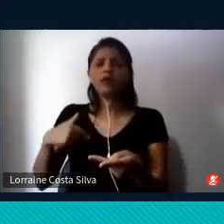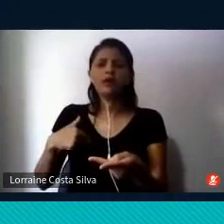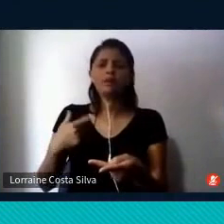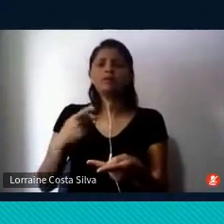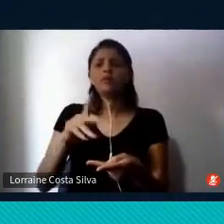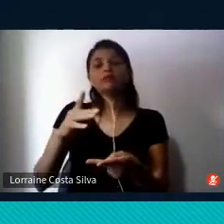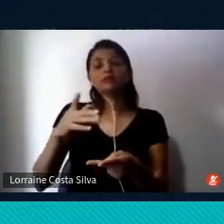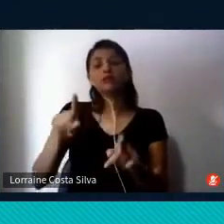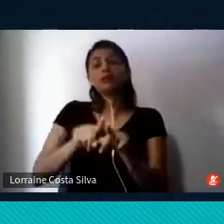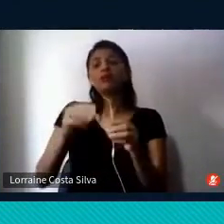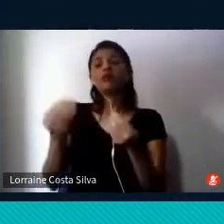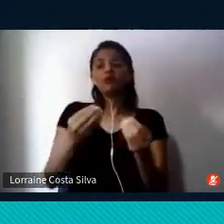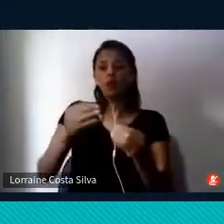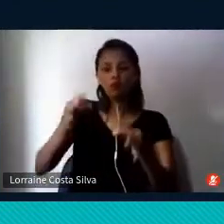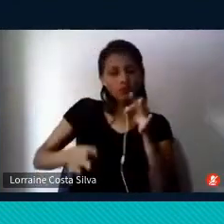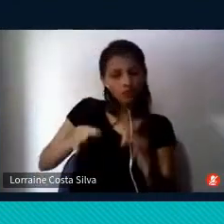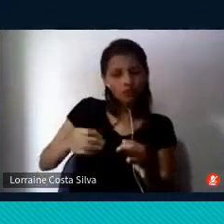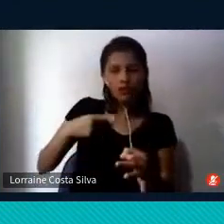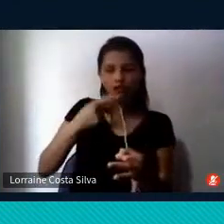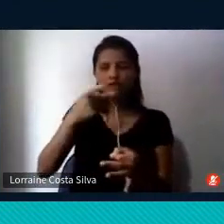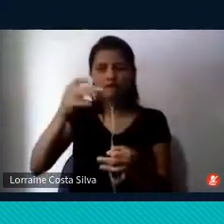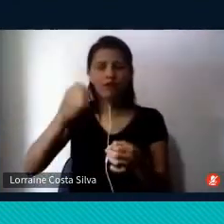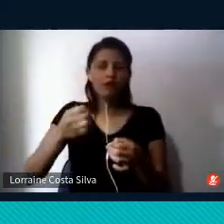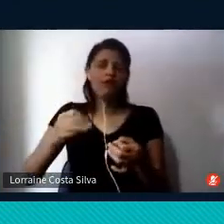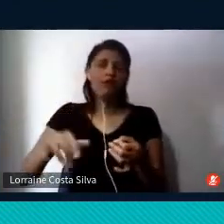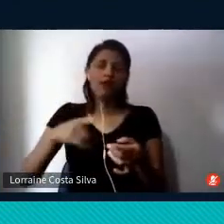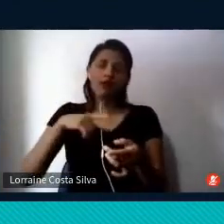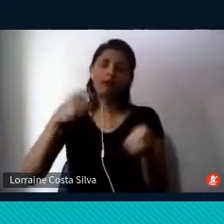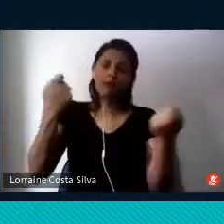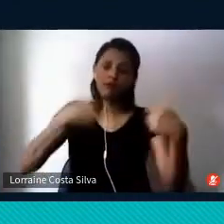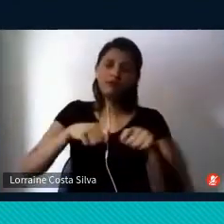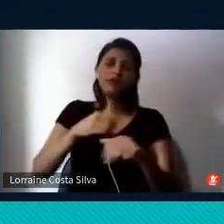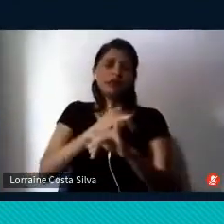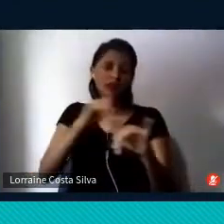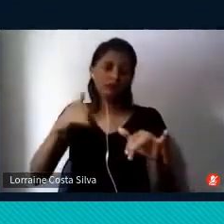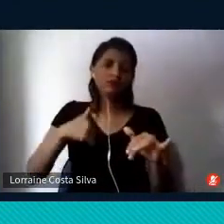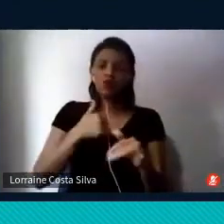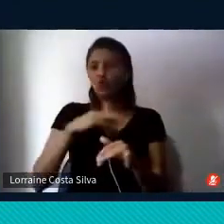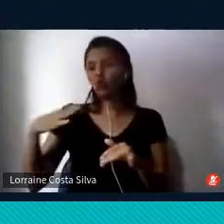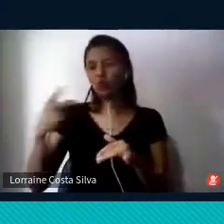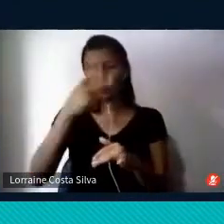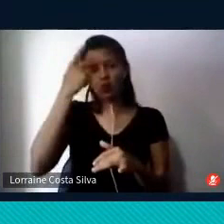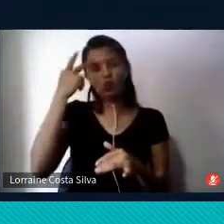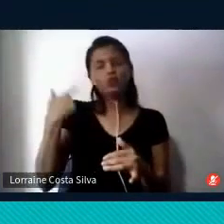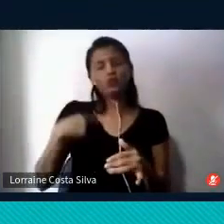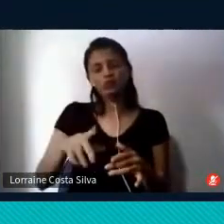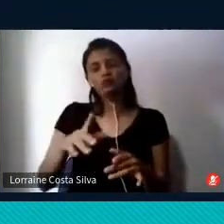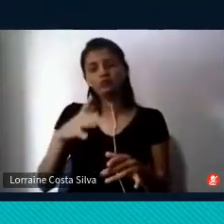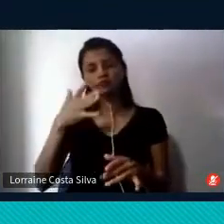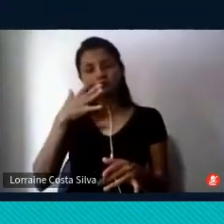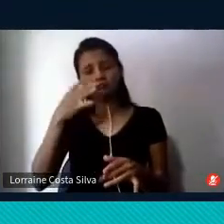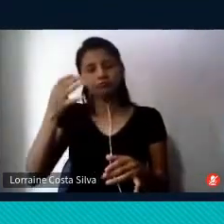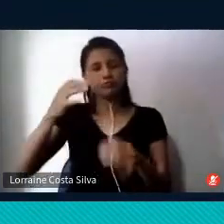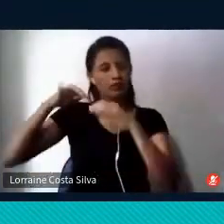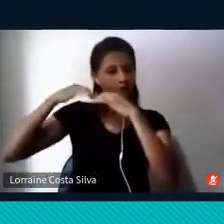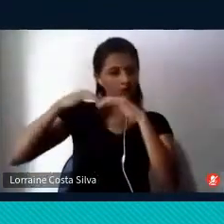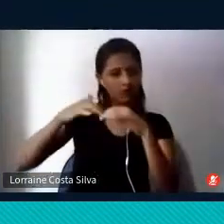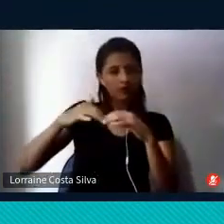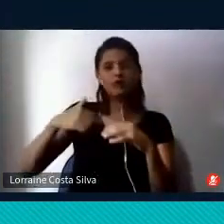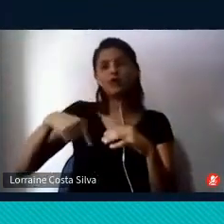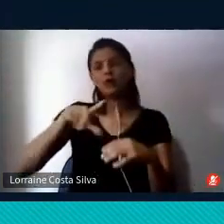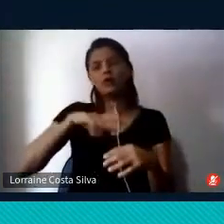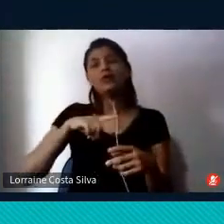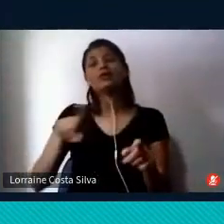que isso precisa ser tratado publicamente, a subpopularização no espaço público, o desenvolvimento de políticas